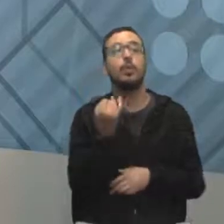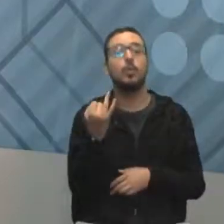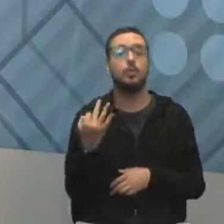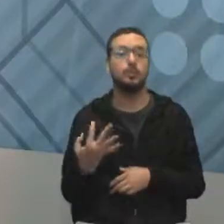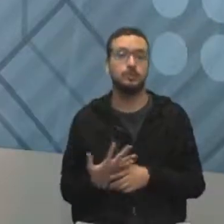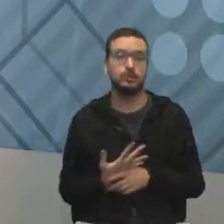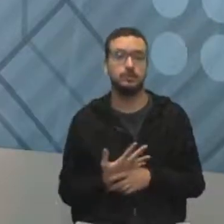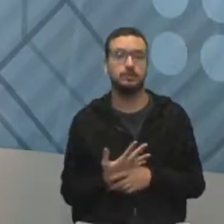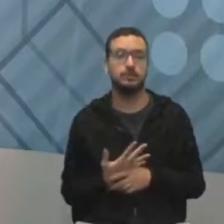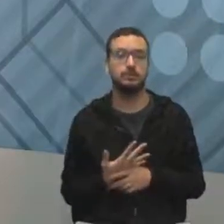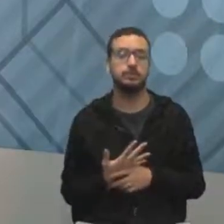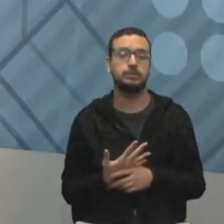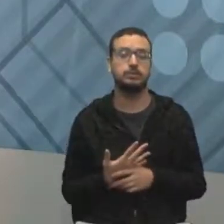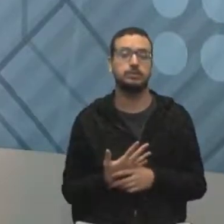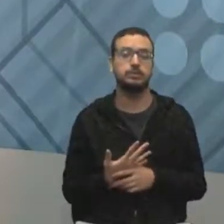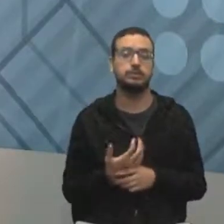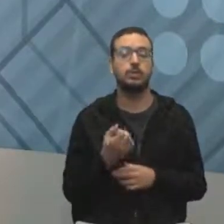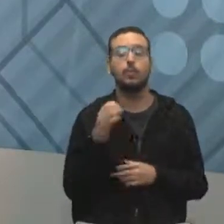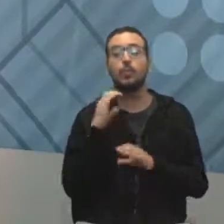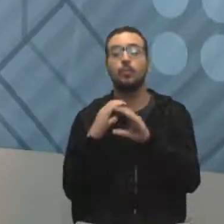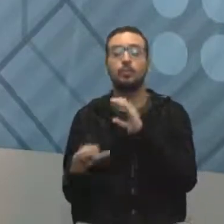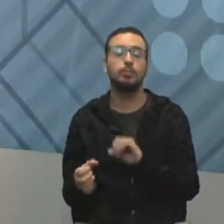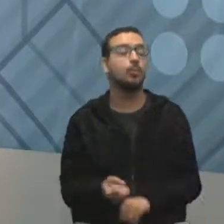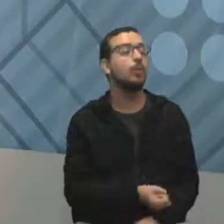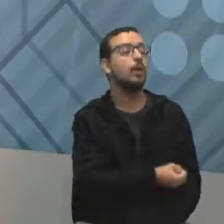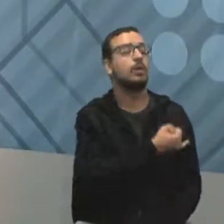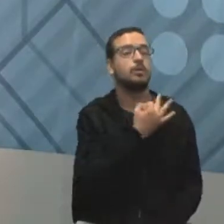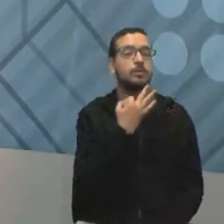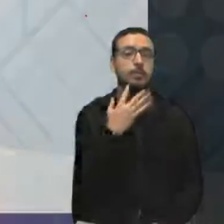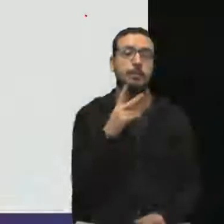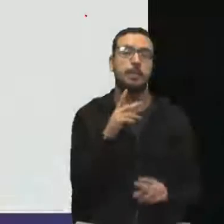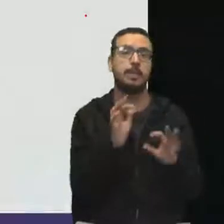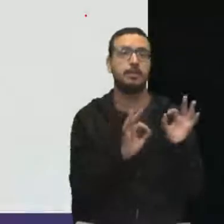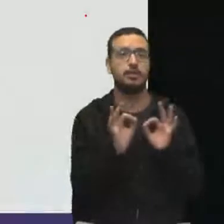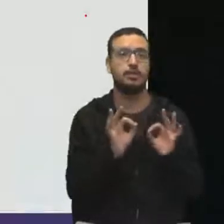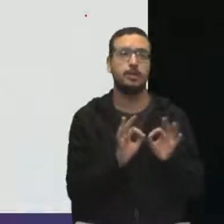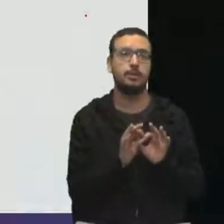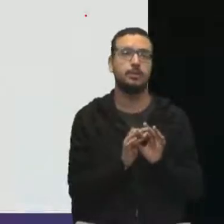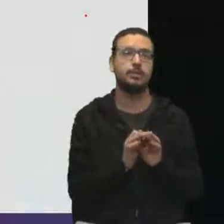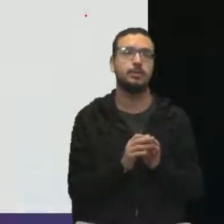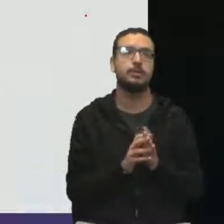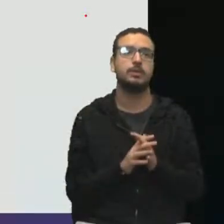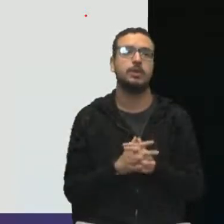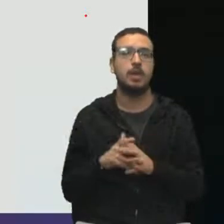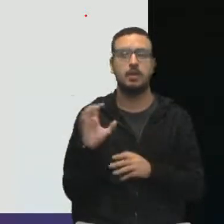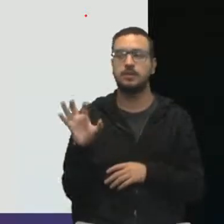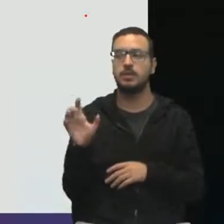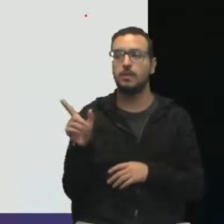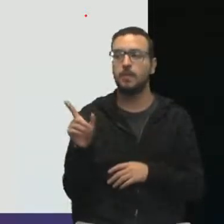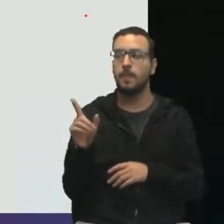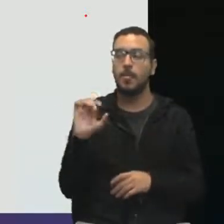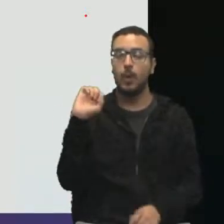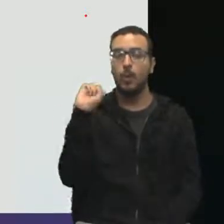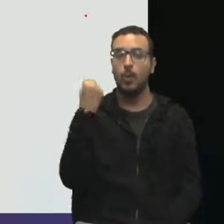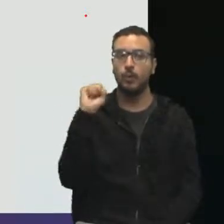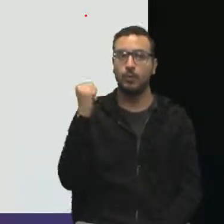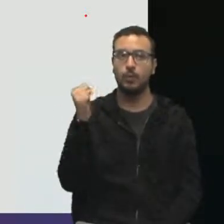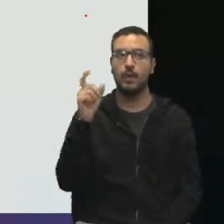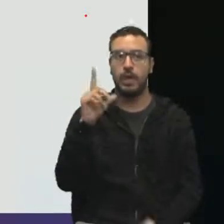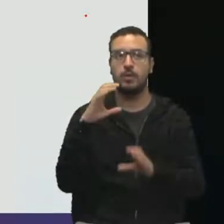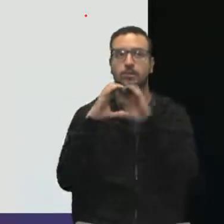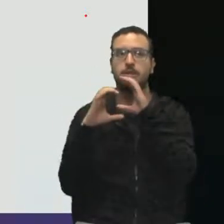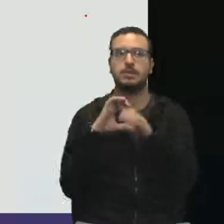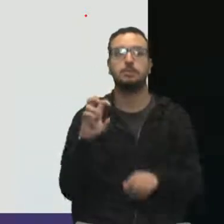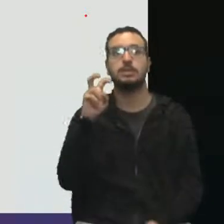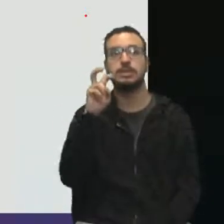comunicação? Quantos são de planejamento? A gente vem então para o nosso segundo quadro. Ele ficou assim. Oito problemas de comunicação,